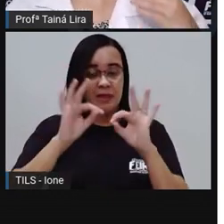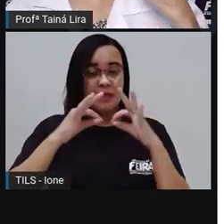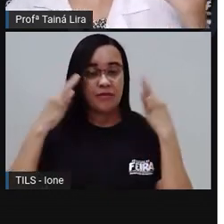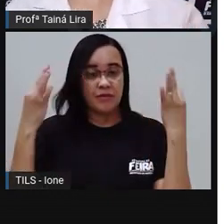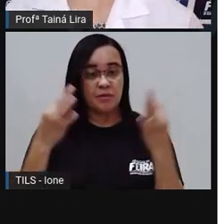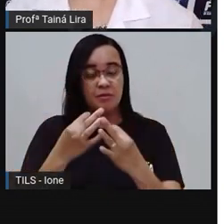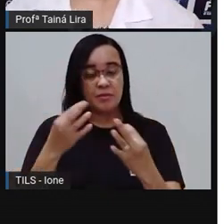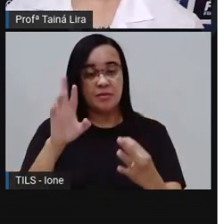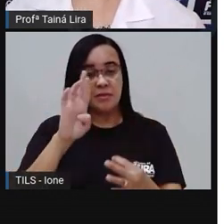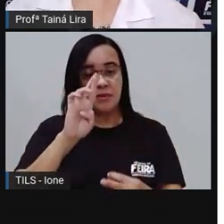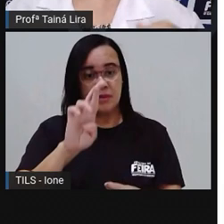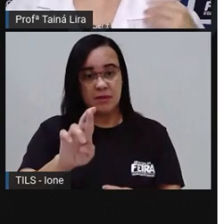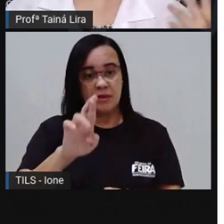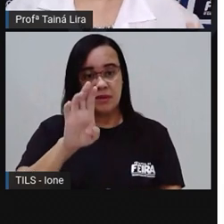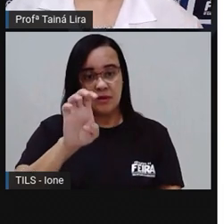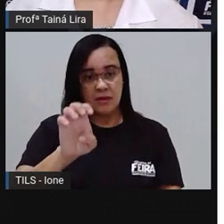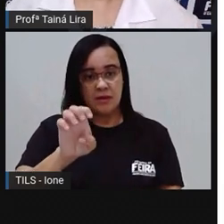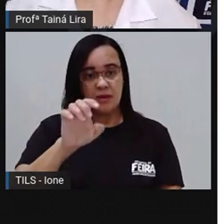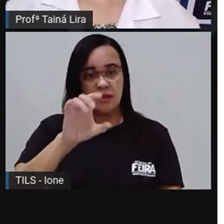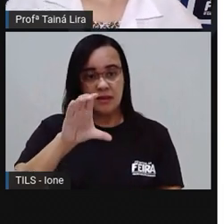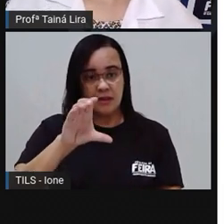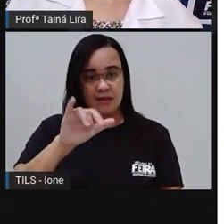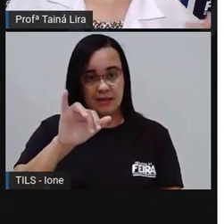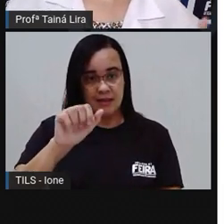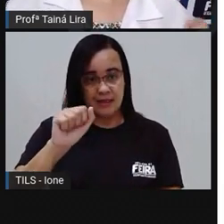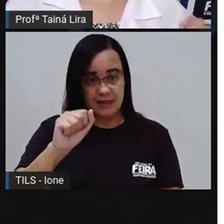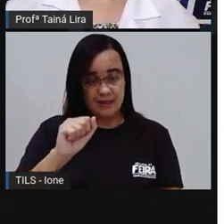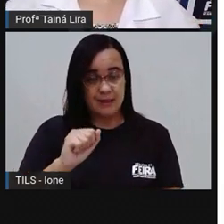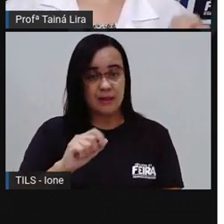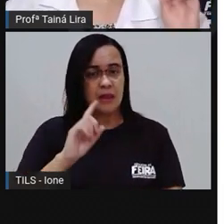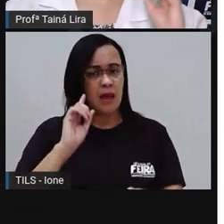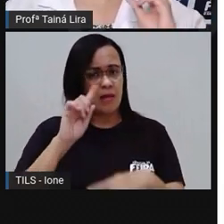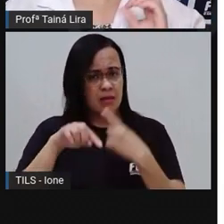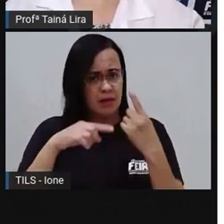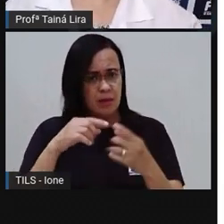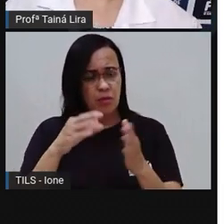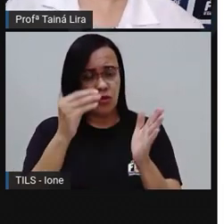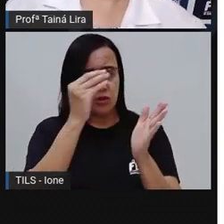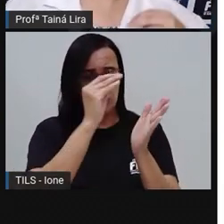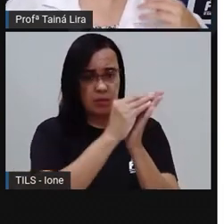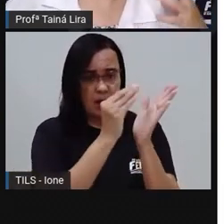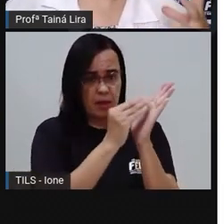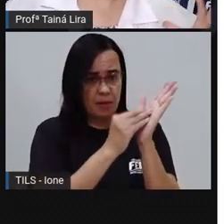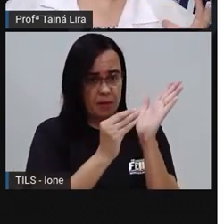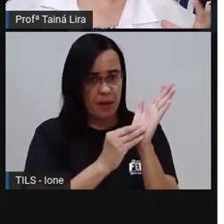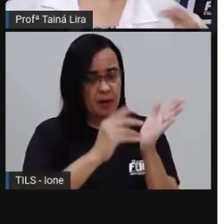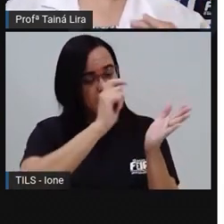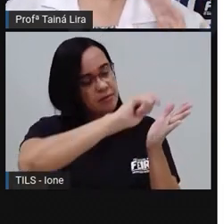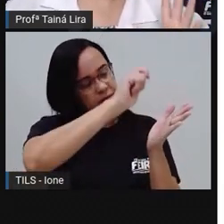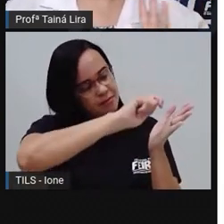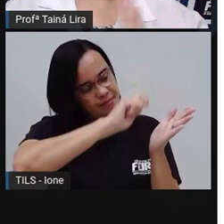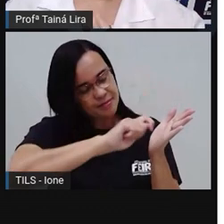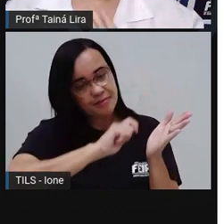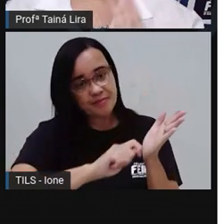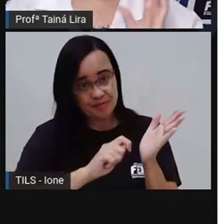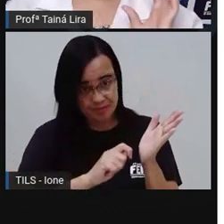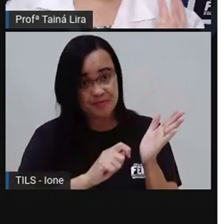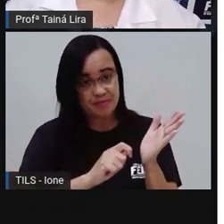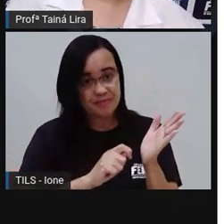verdade vocês já devem ter escolhido, né? E também já devem ter registrado aí Já devem ter deixado ali